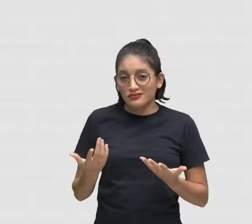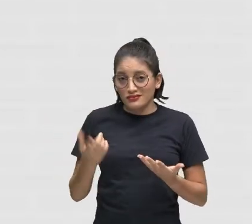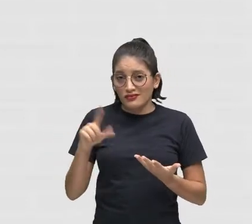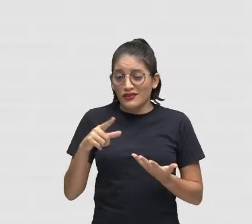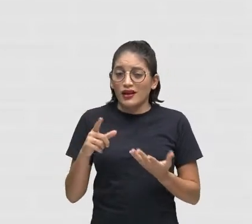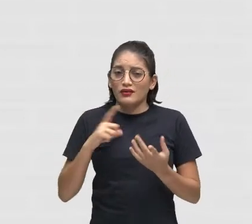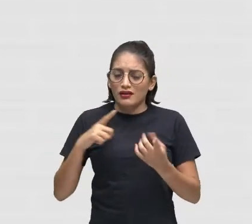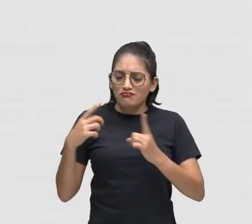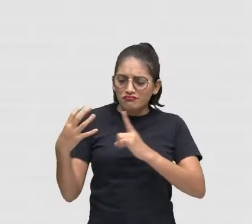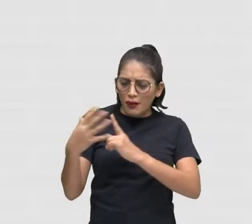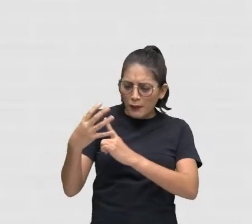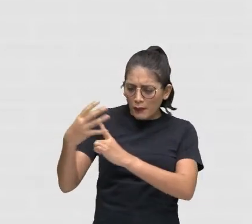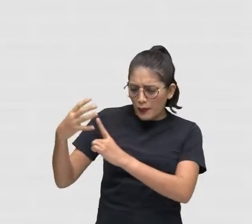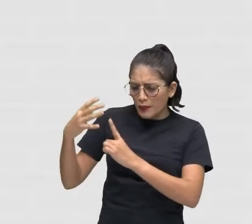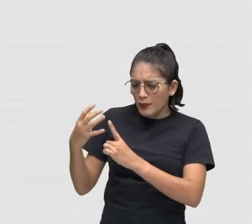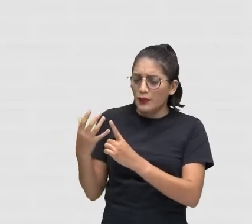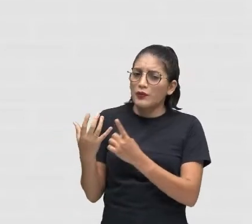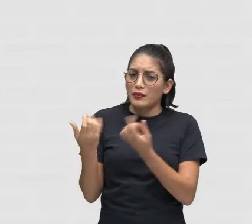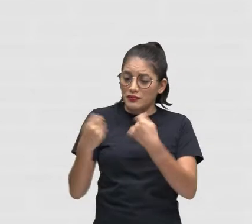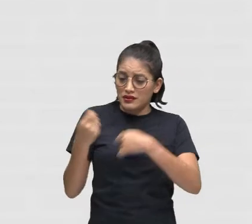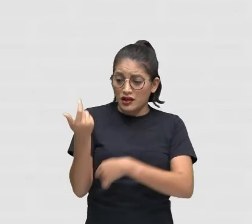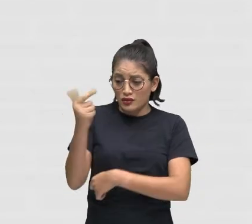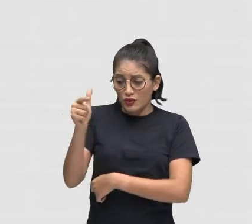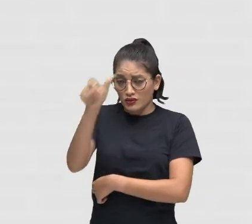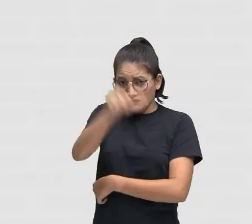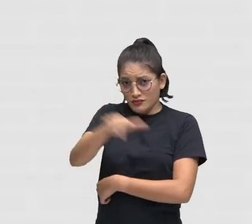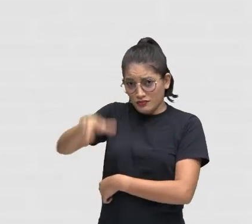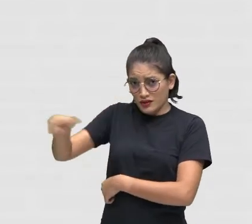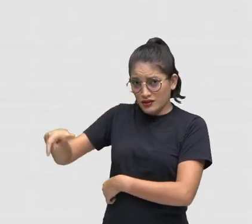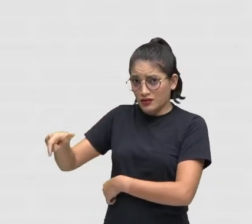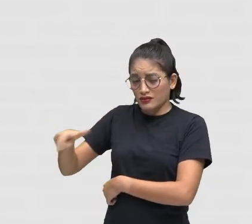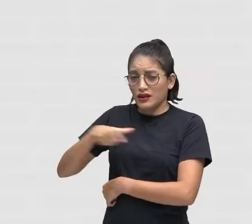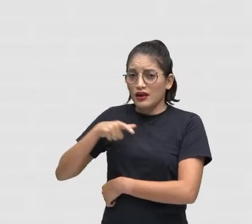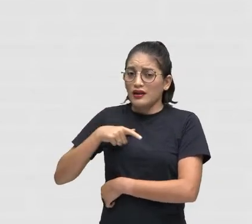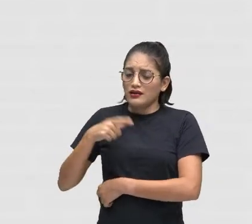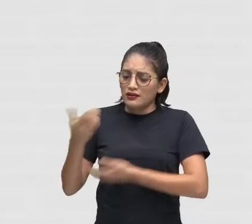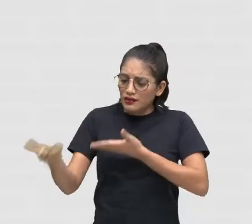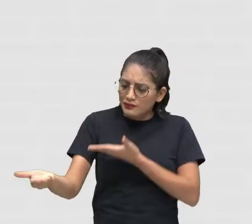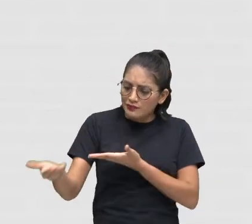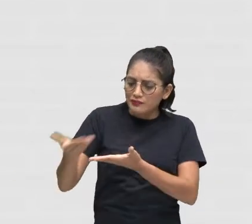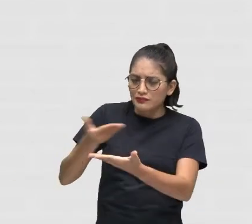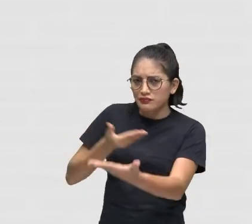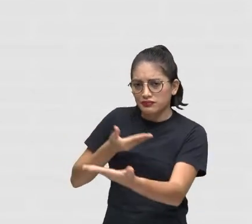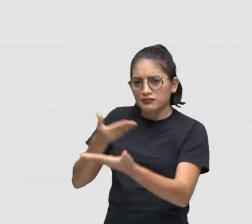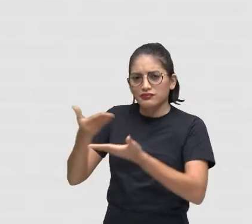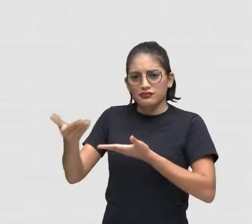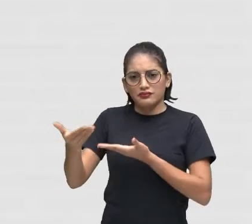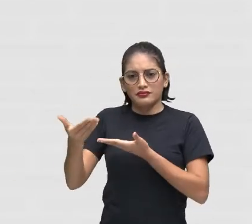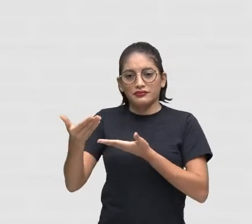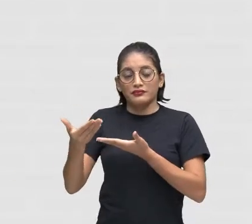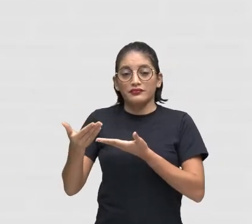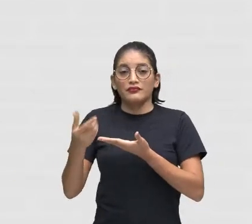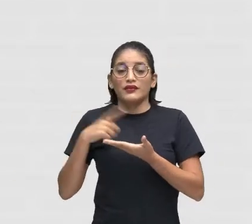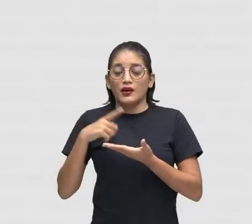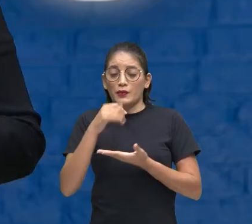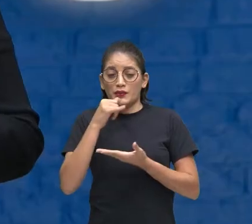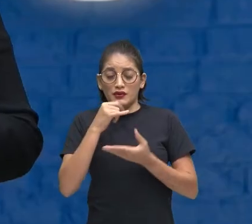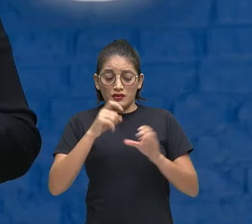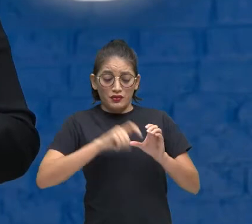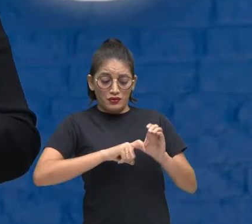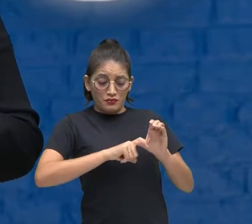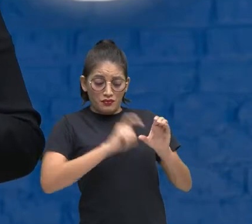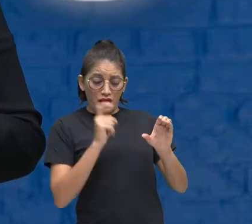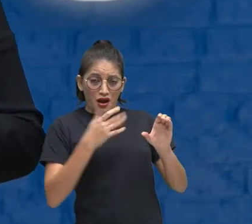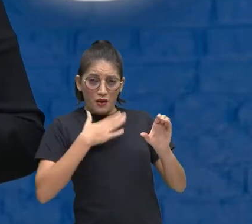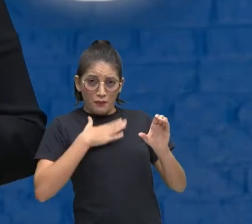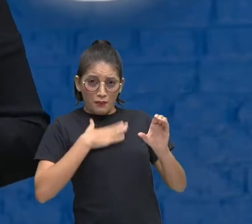ameaçam As necessidades Dos outros E que demandam A conciliação Ou seja Eu tenho que me Desprender Dos meus